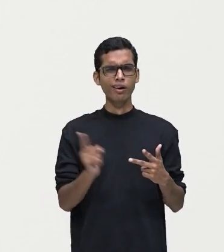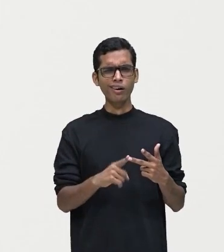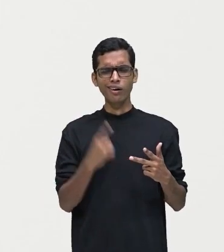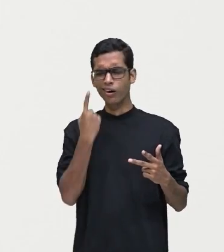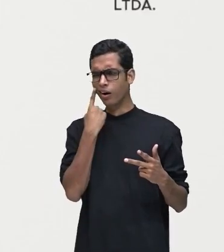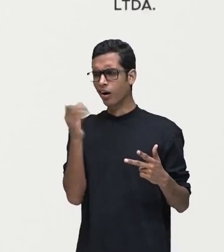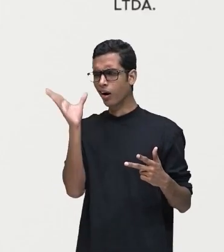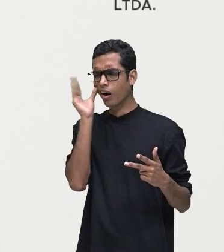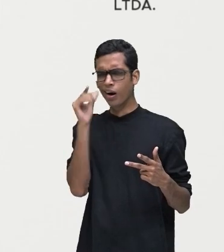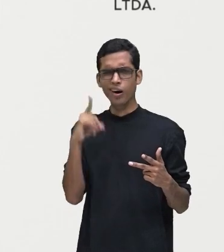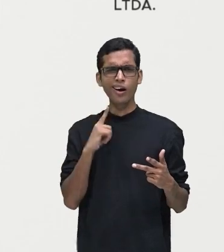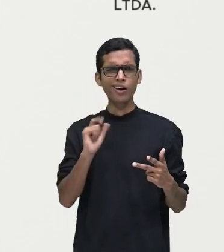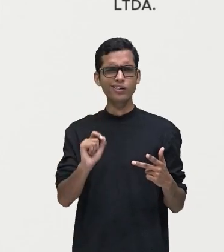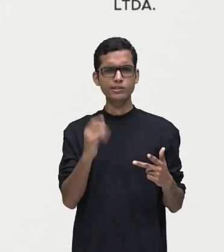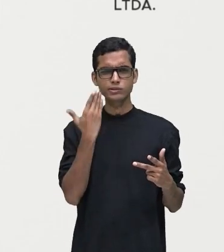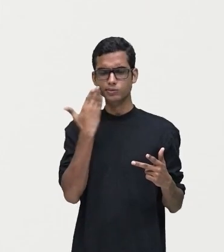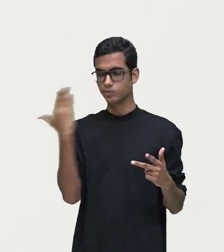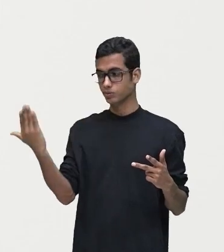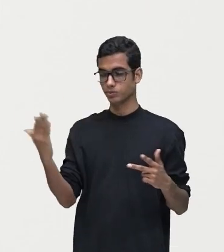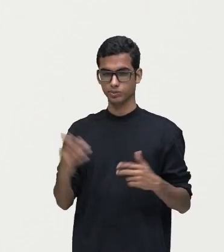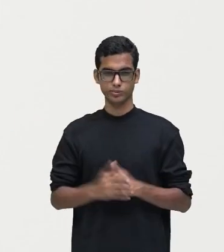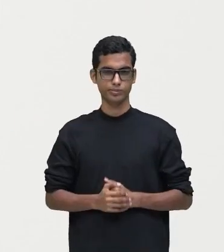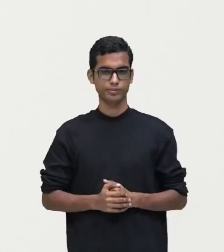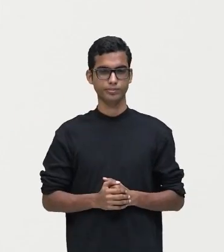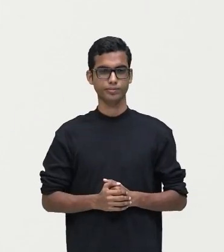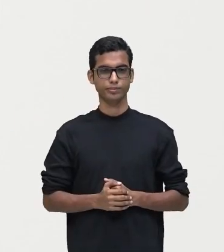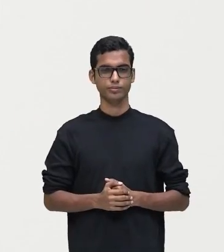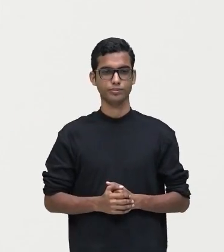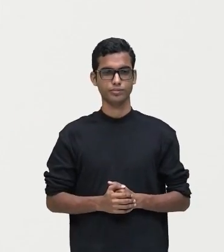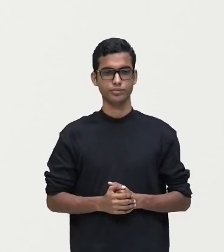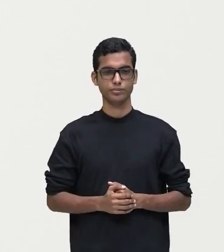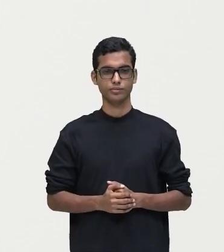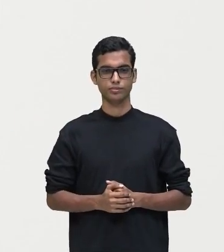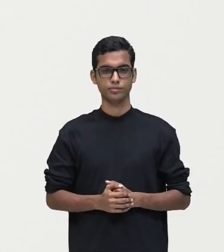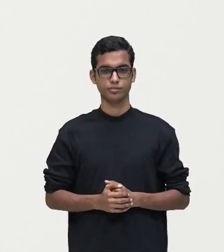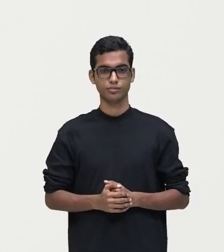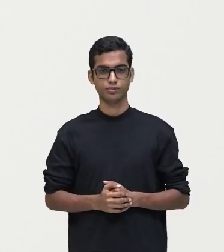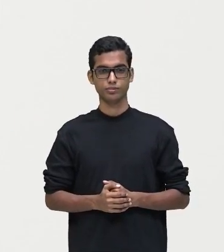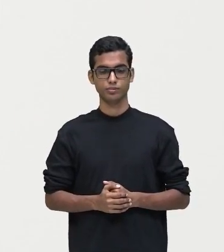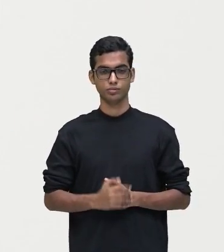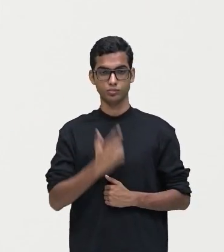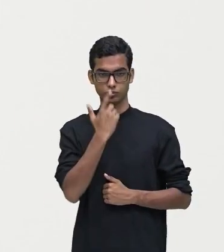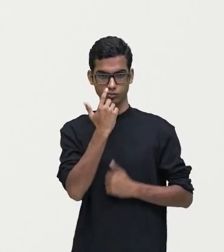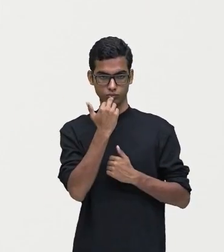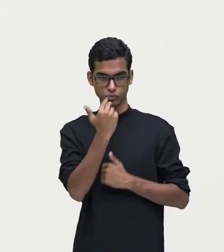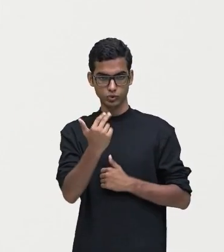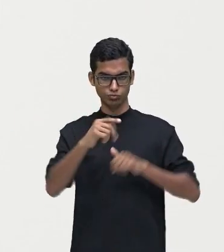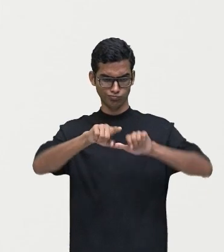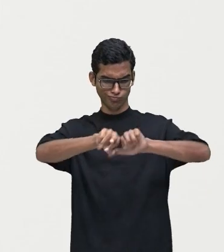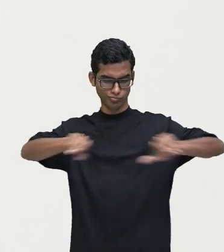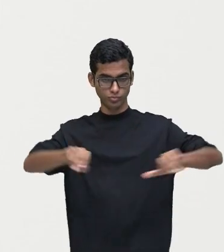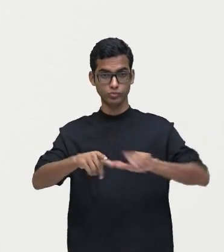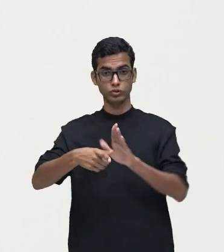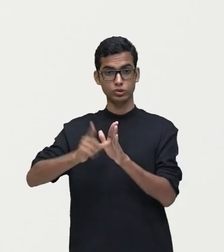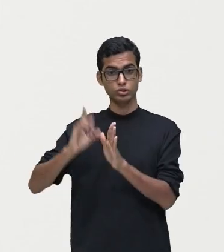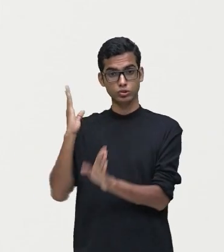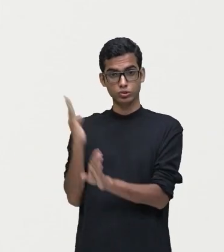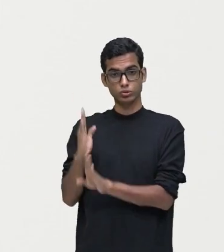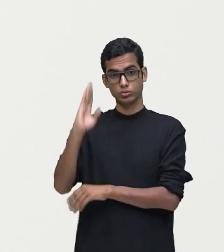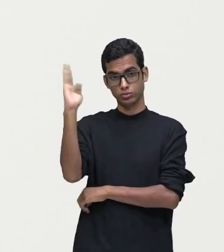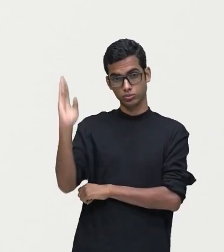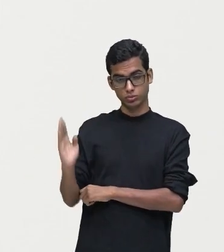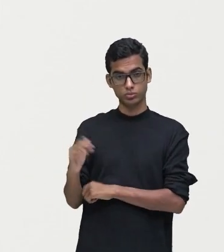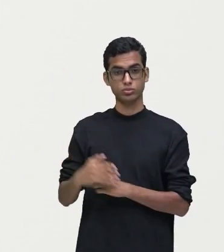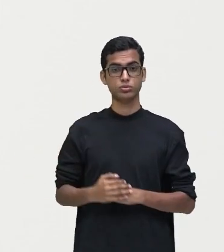terceira? Temos, olha aí, a nossa terceira curiosidade. Diversidade de idiomas. Antes do descobrimento,